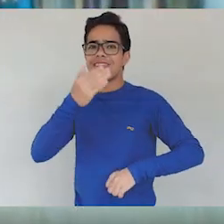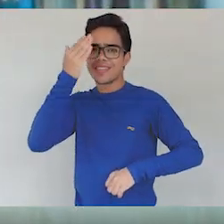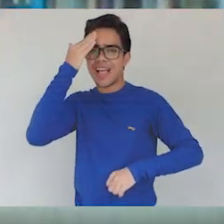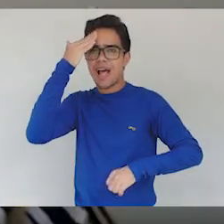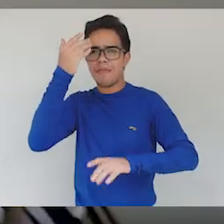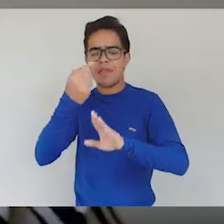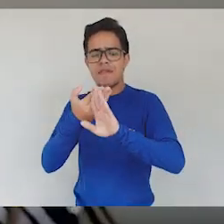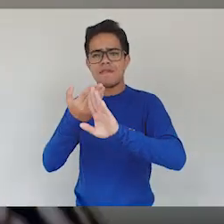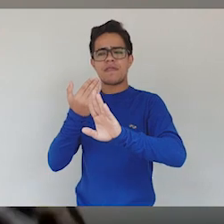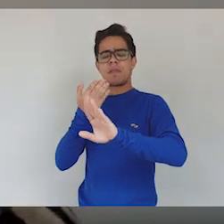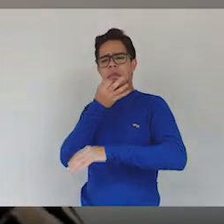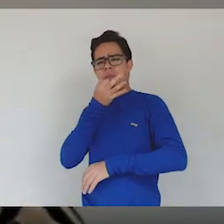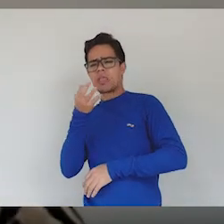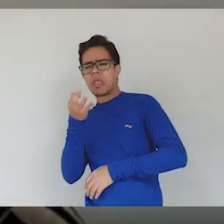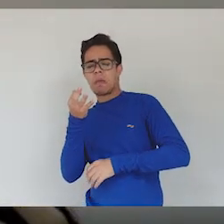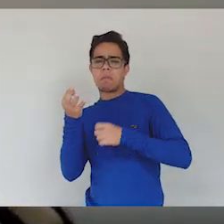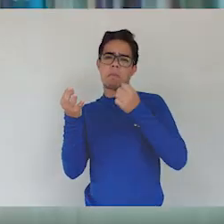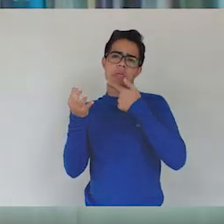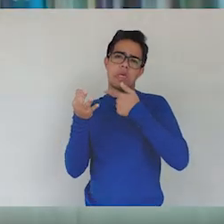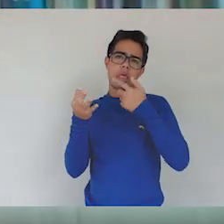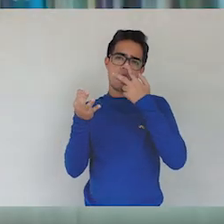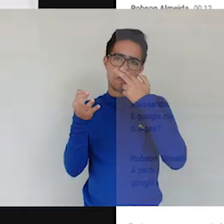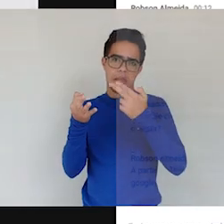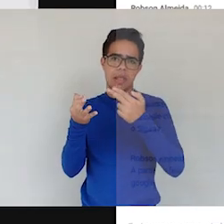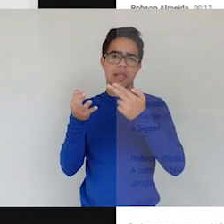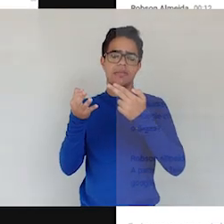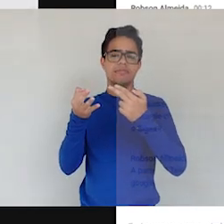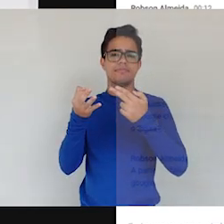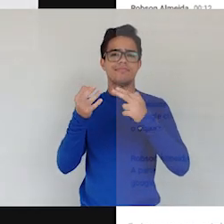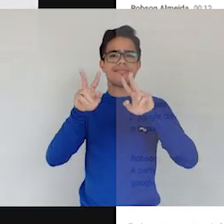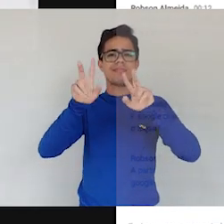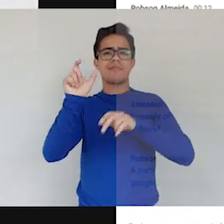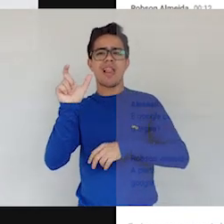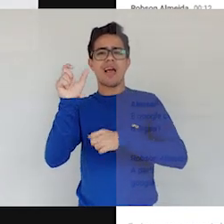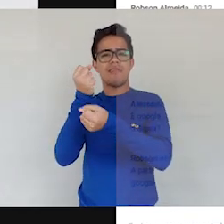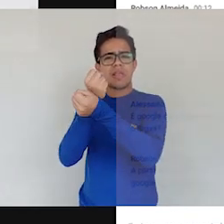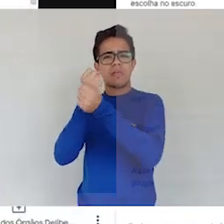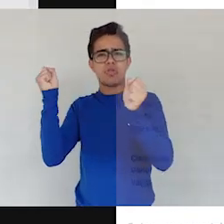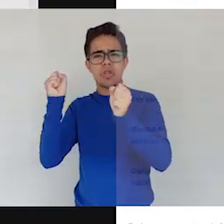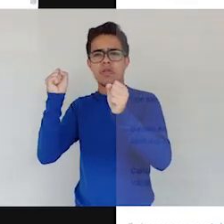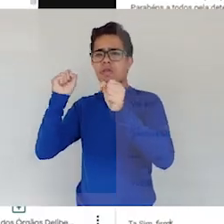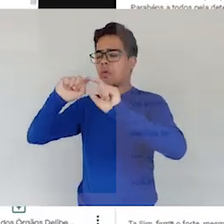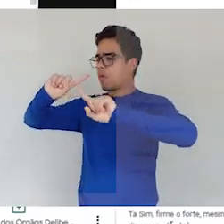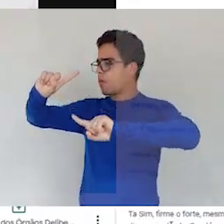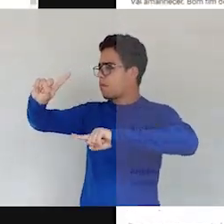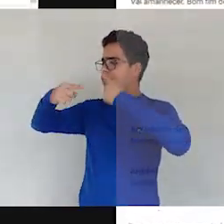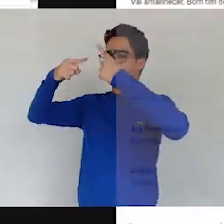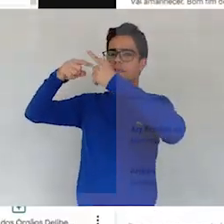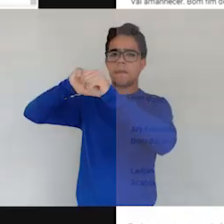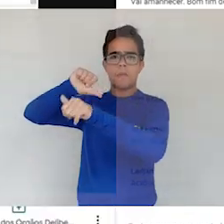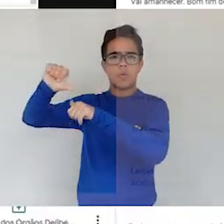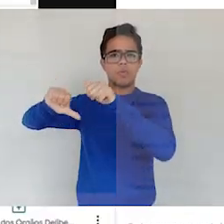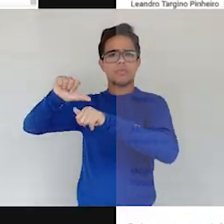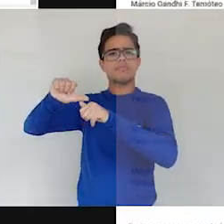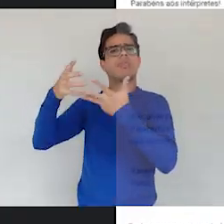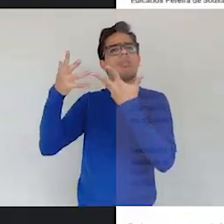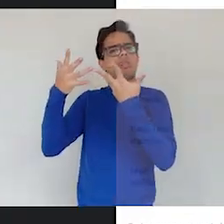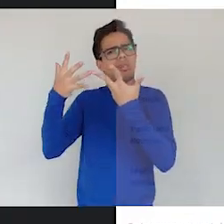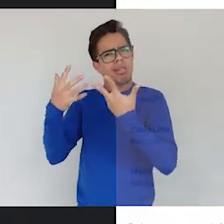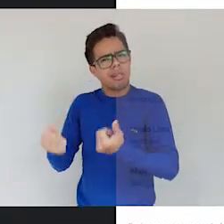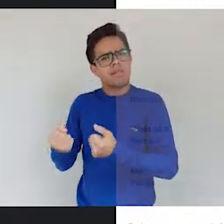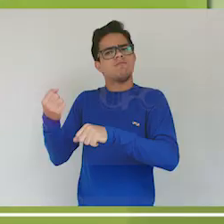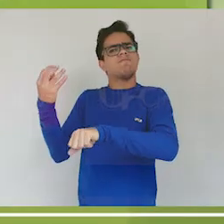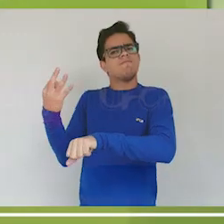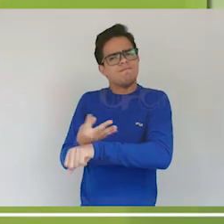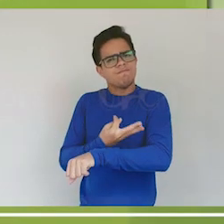Um palpite poderia até soar como piada. Com o termo impossível atualizado, aceitemos